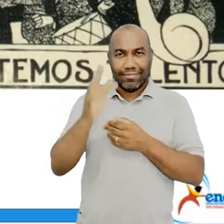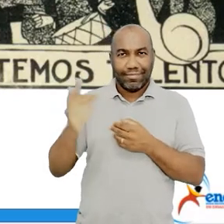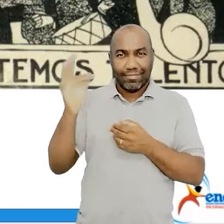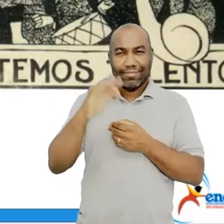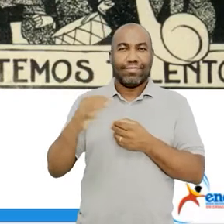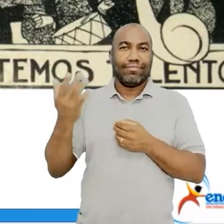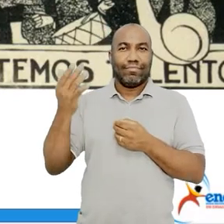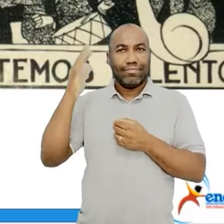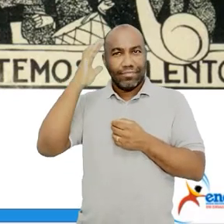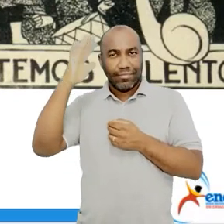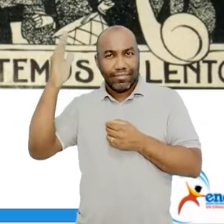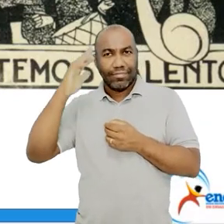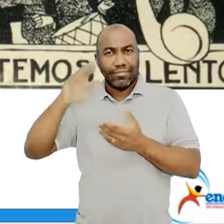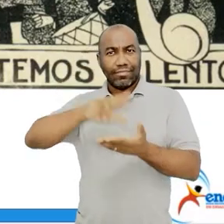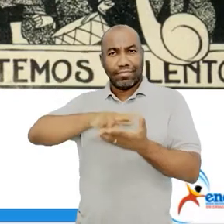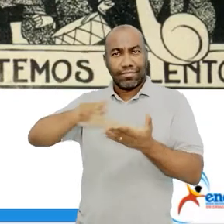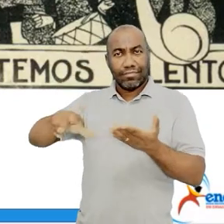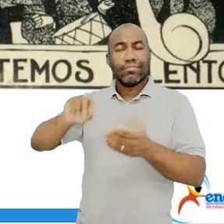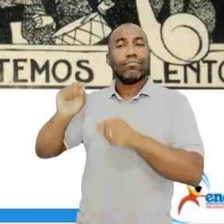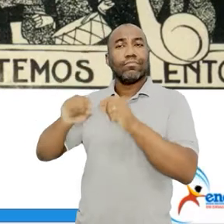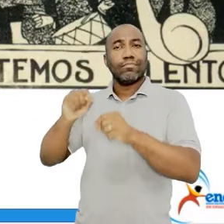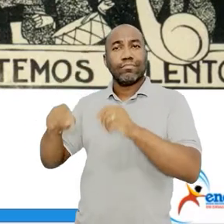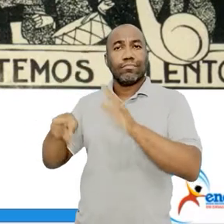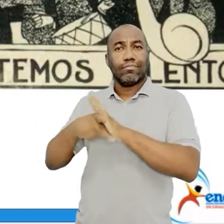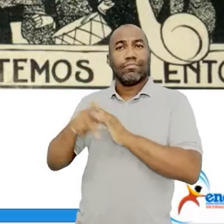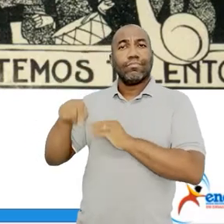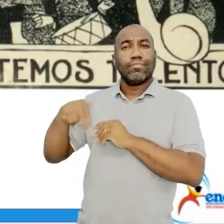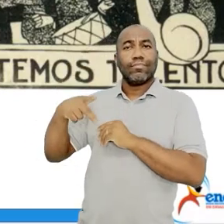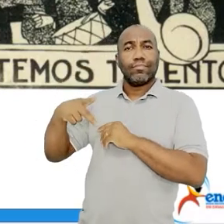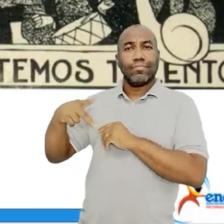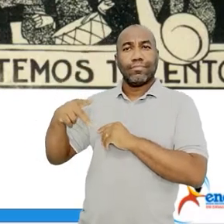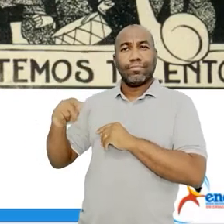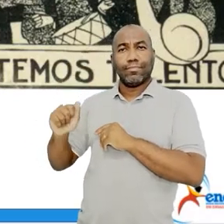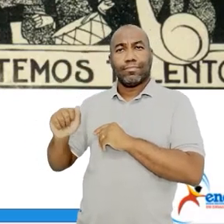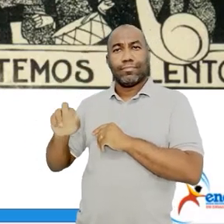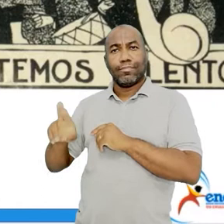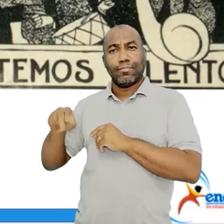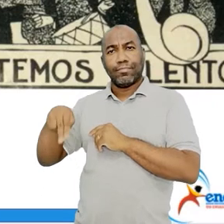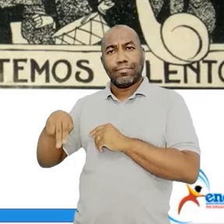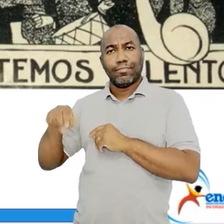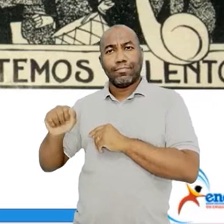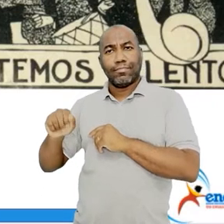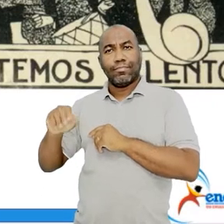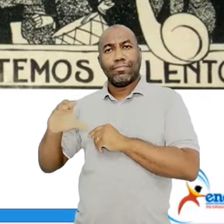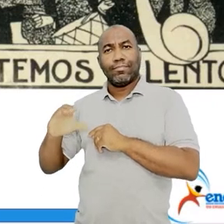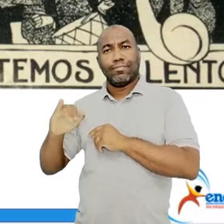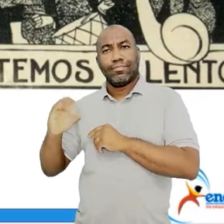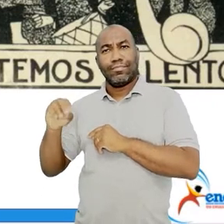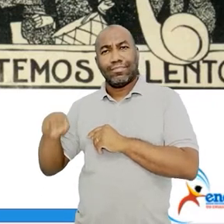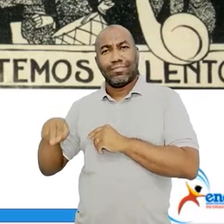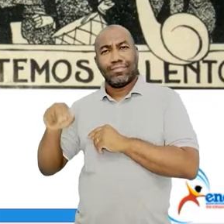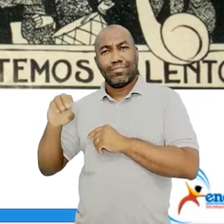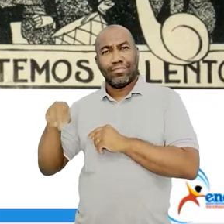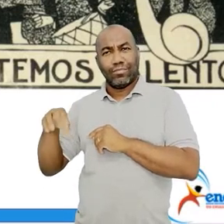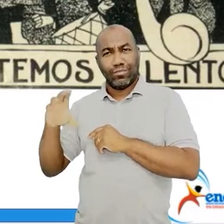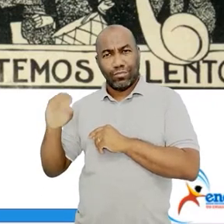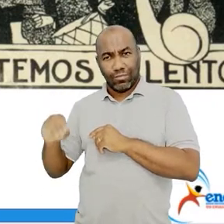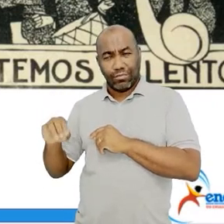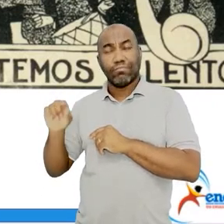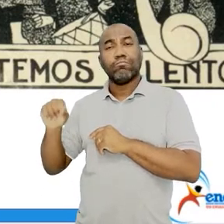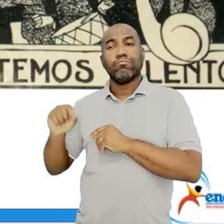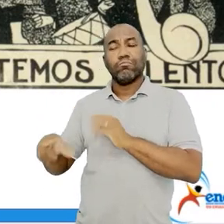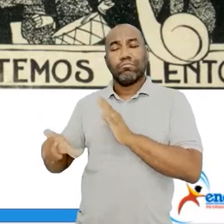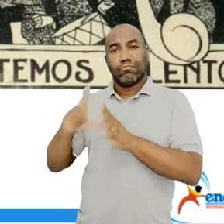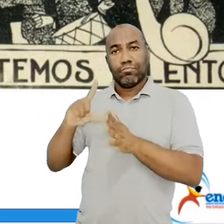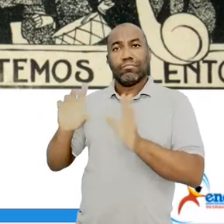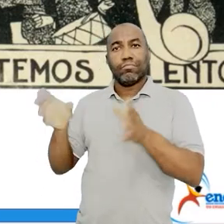E a partir de agora haverá